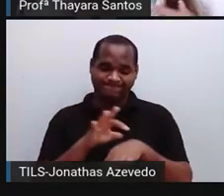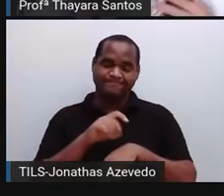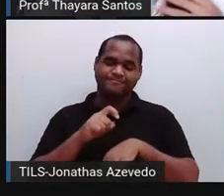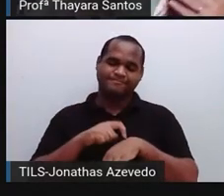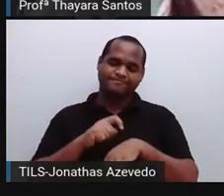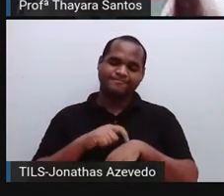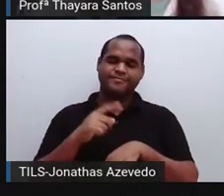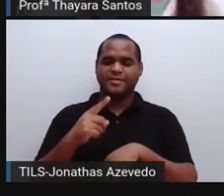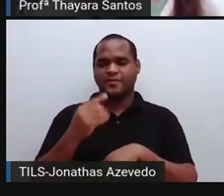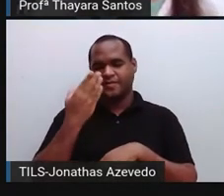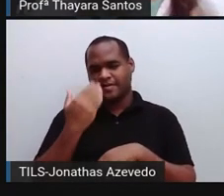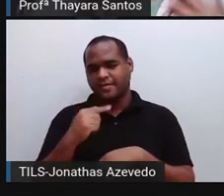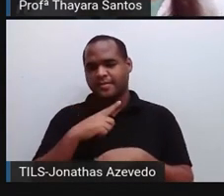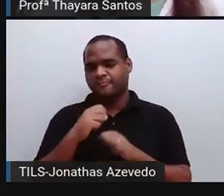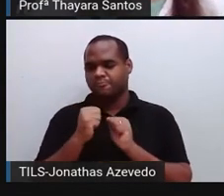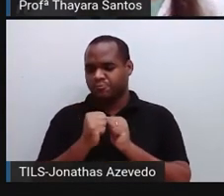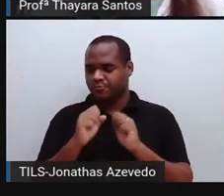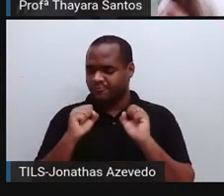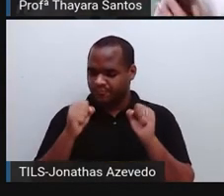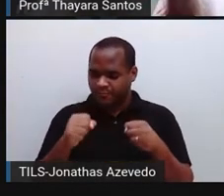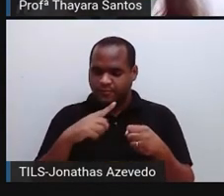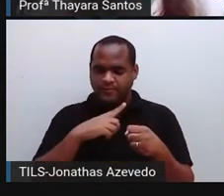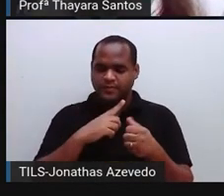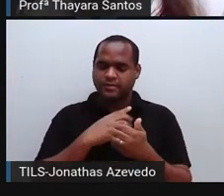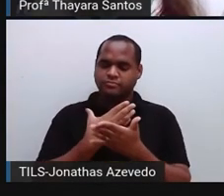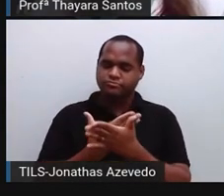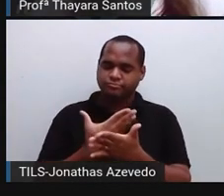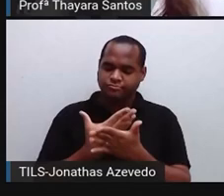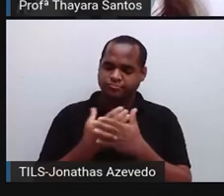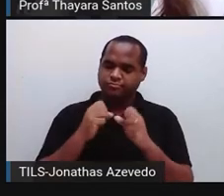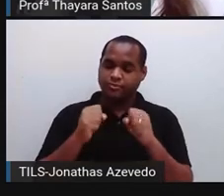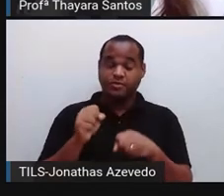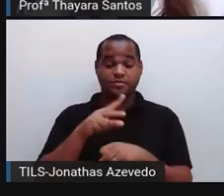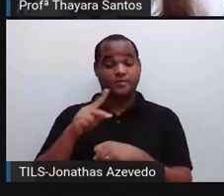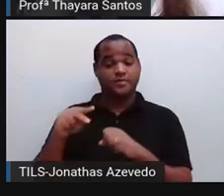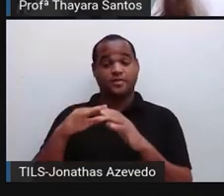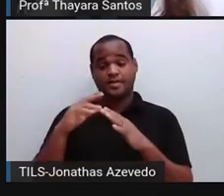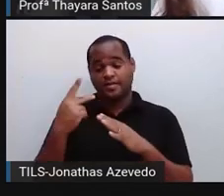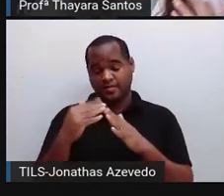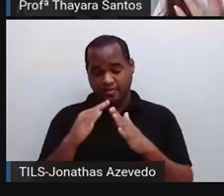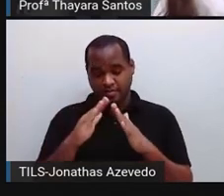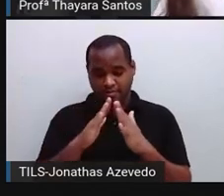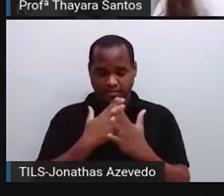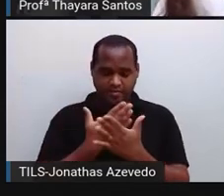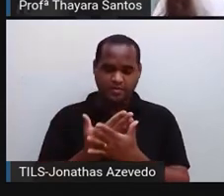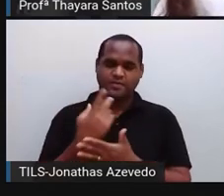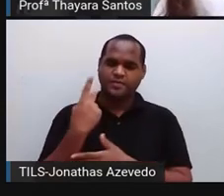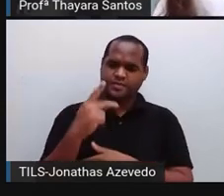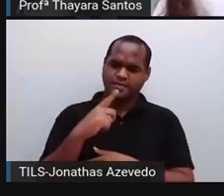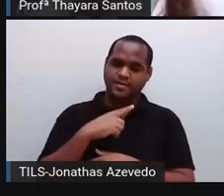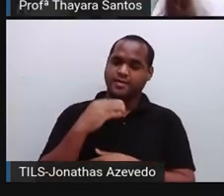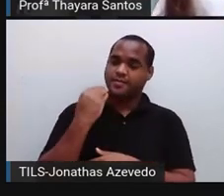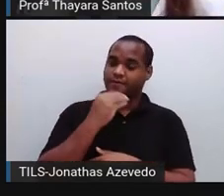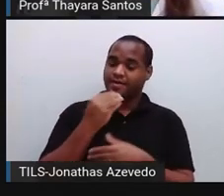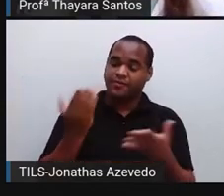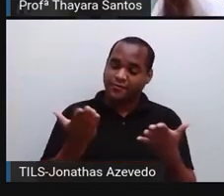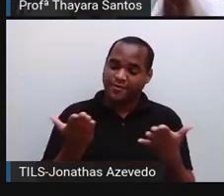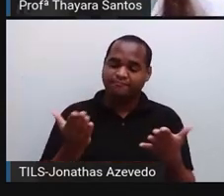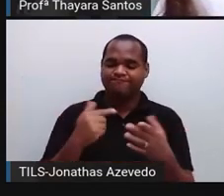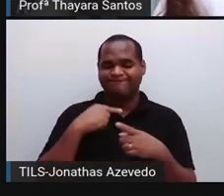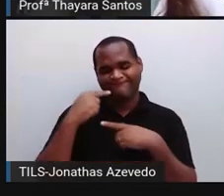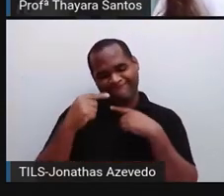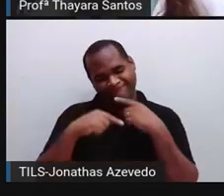Eu sei que vocês vão continuar aí estudando mais com os professores de vocês na escola de vocês. Então, aproveitem esse momento para tirar as